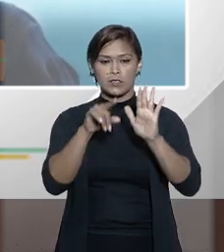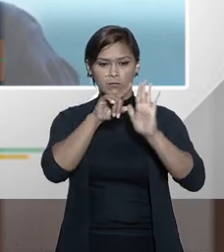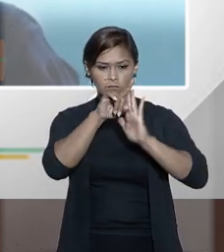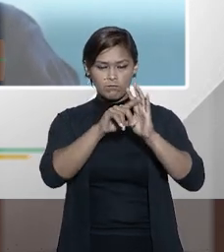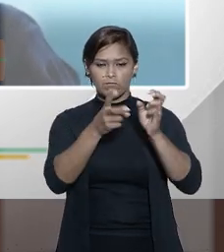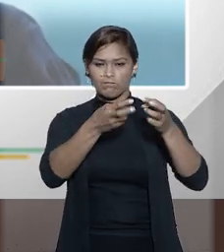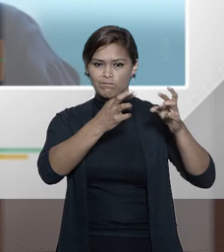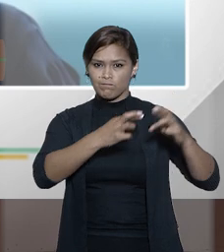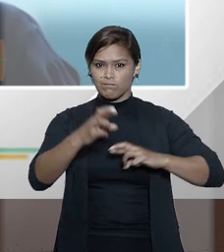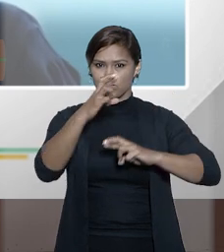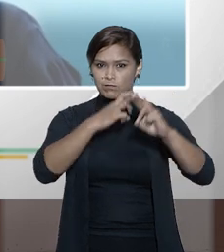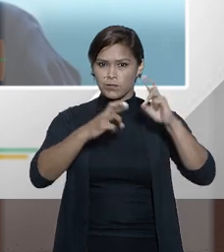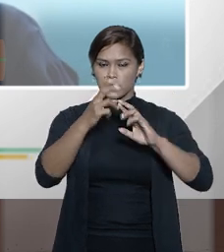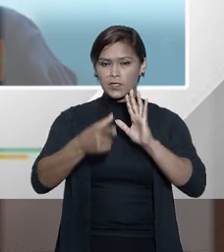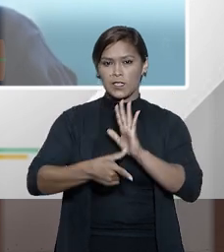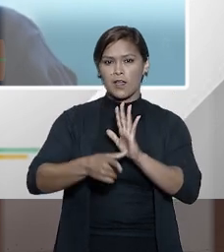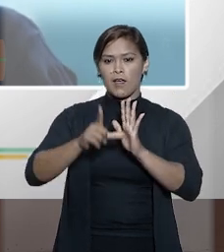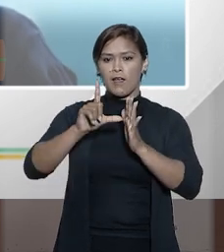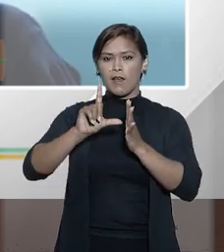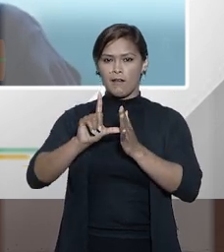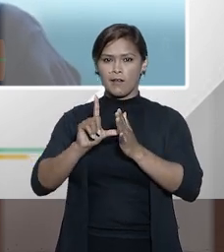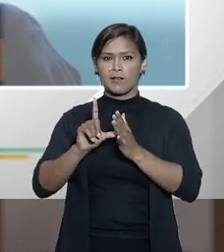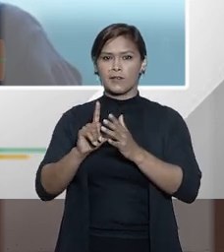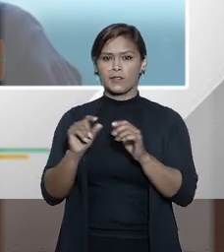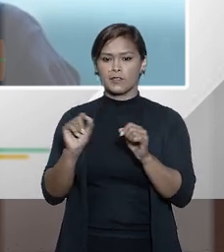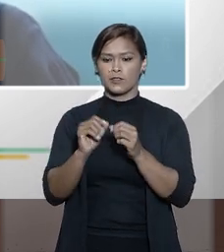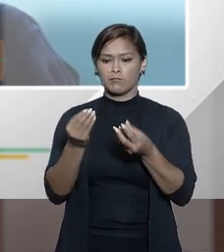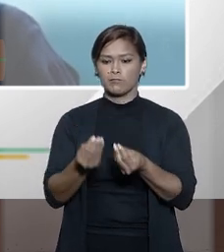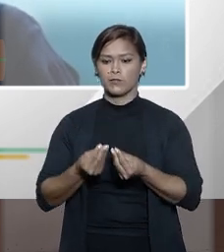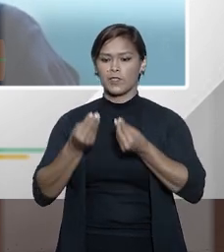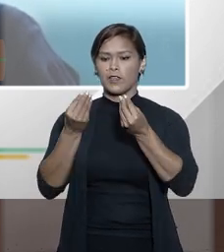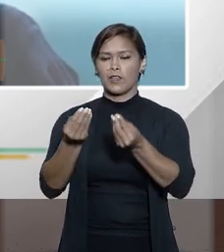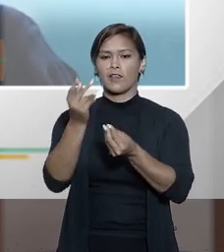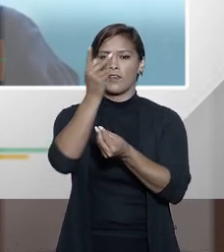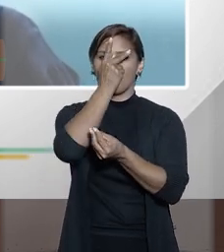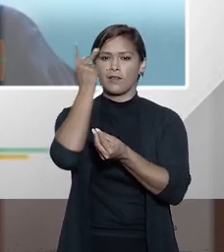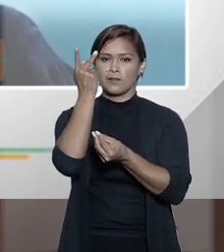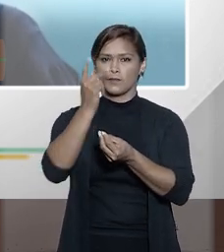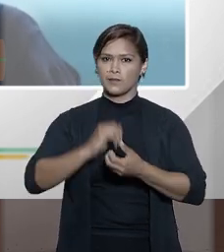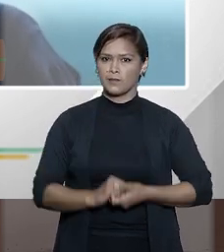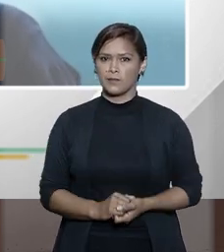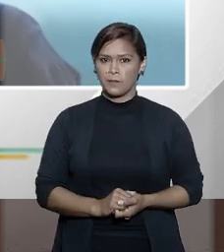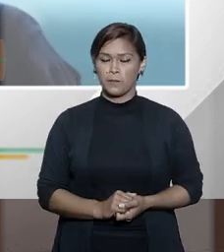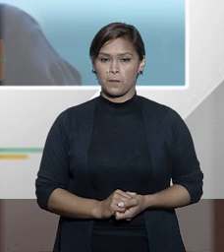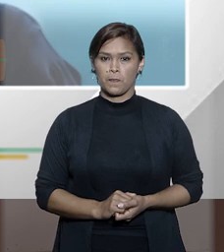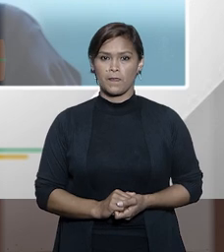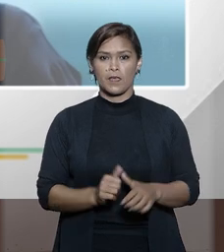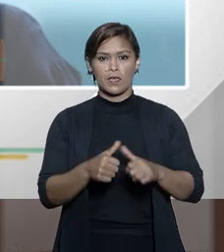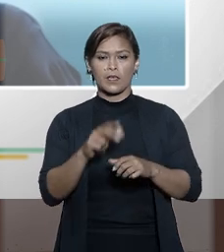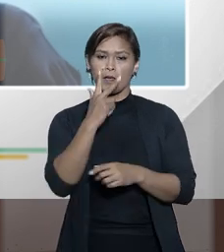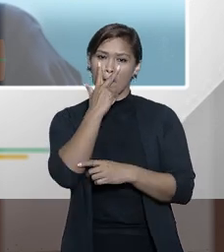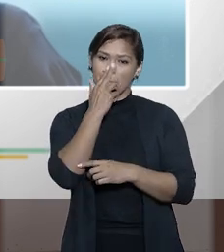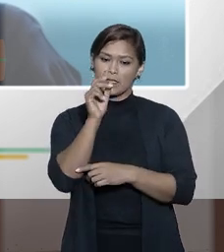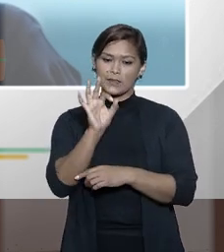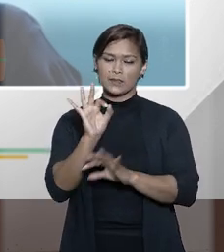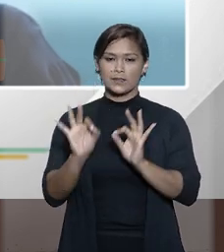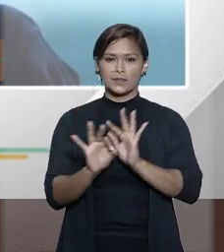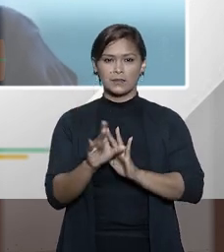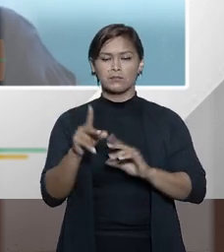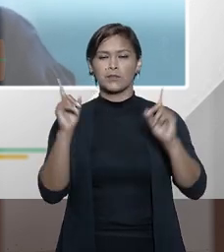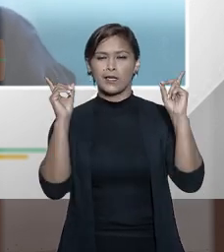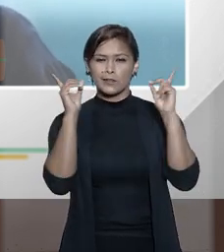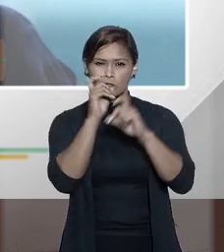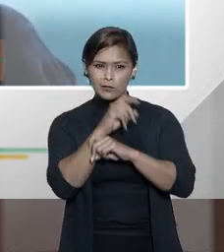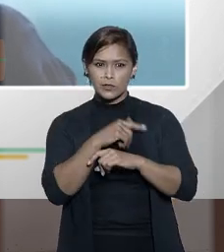observância antes de entregar o indivíduo então me parece que o